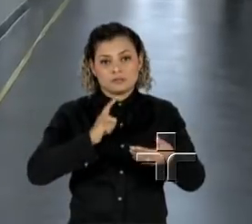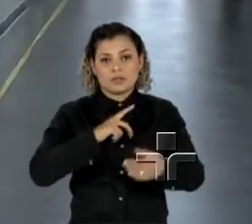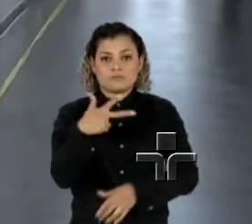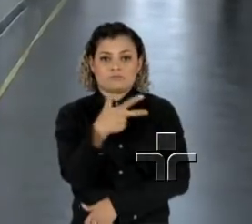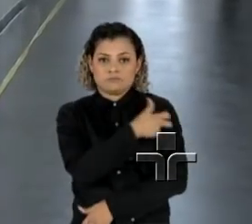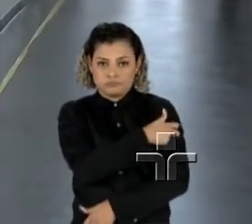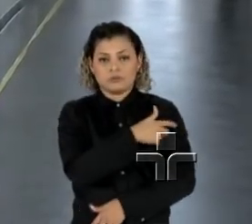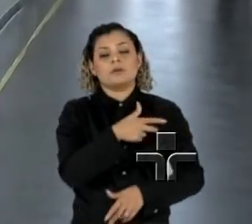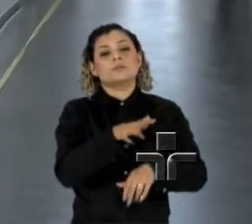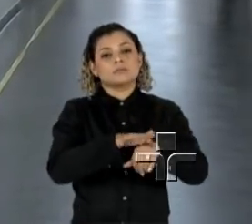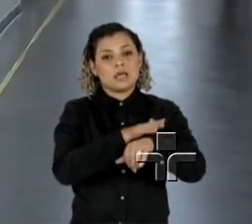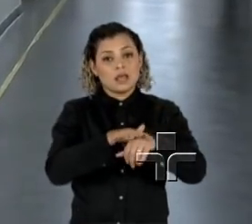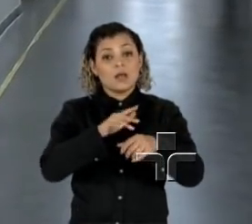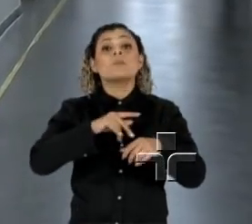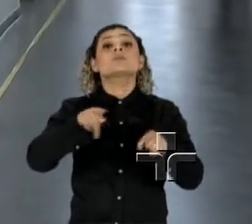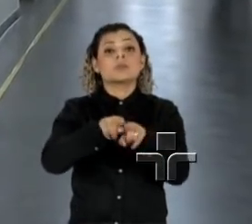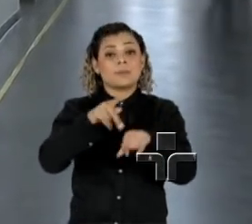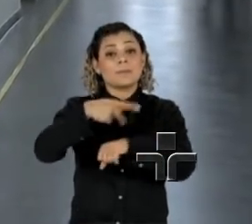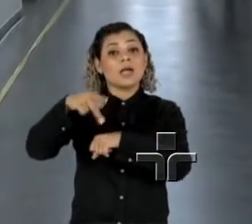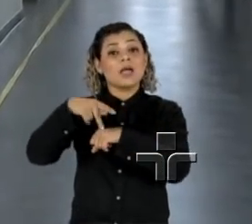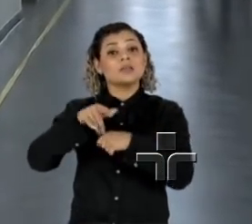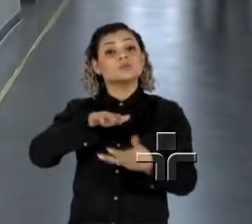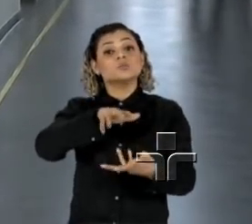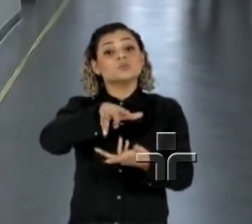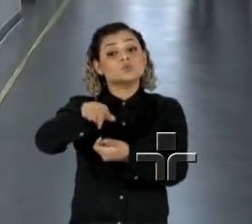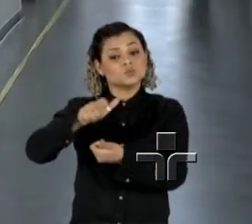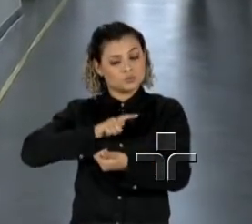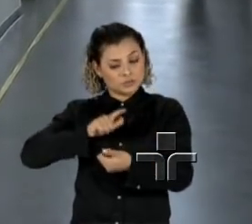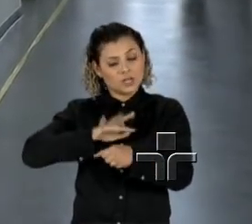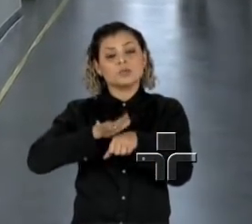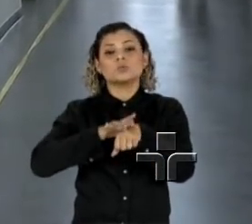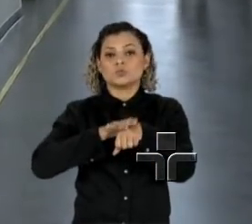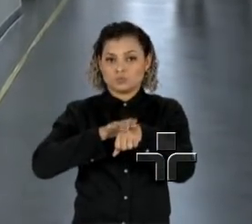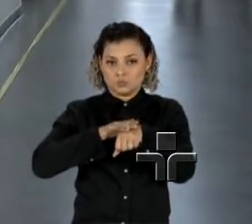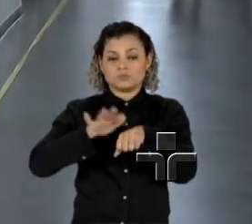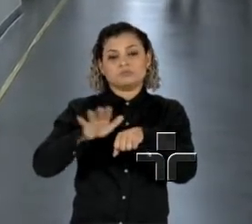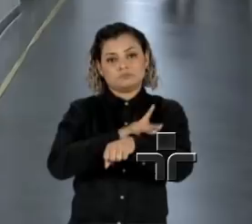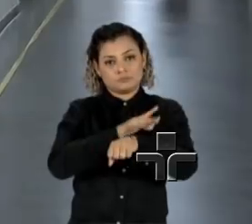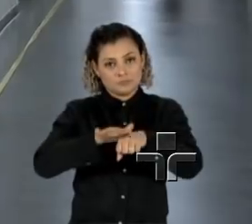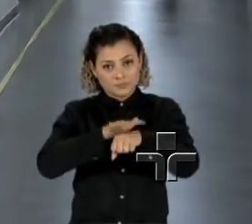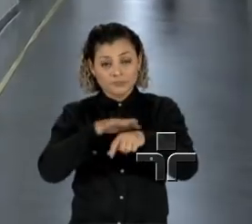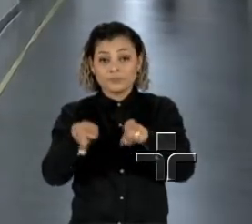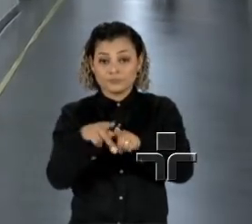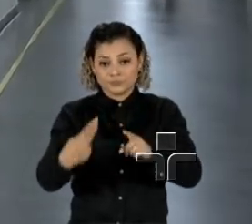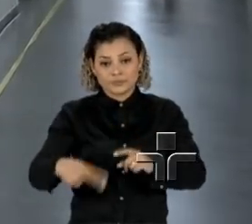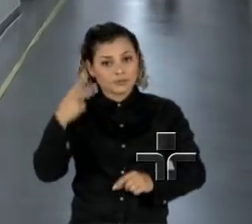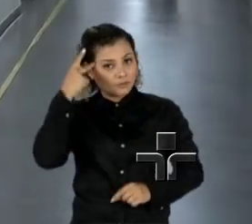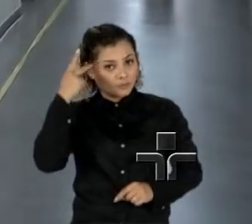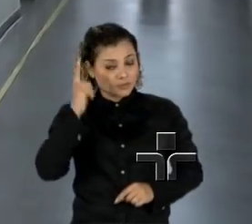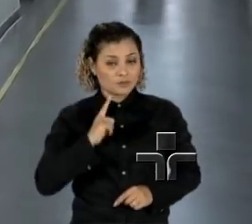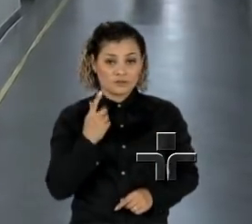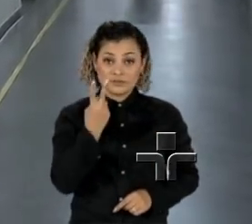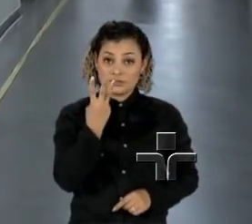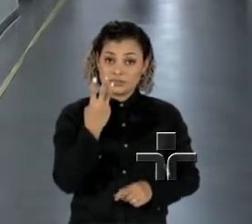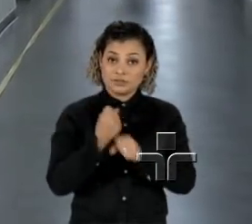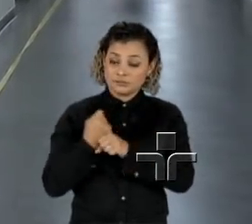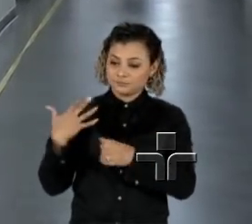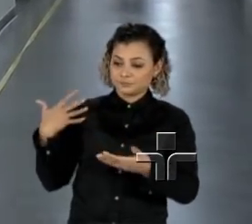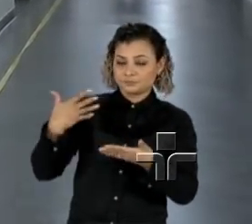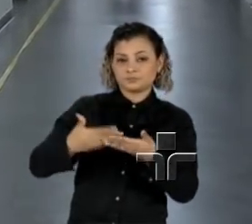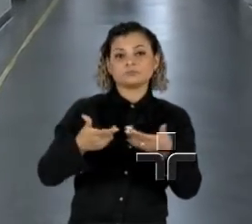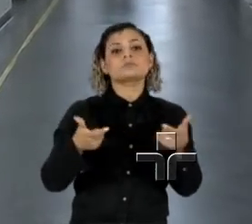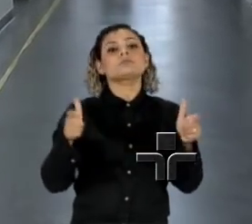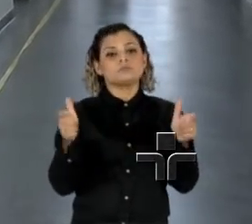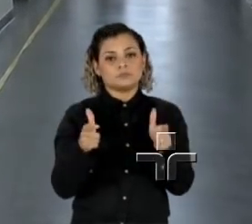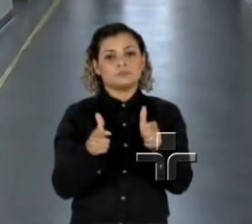vírus do sarampo em vários países do mundo. Ou seja, tivemos aqui no estado de São Paulo, nos últimos três anos, nós tivemos uma queda